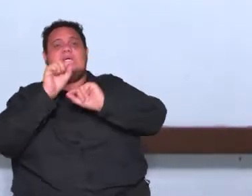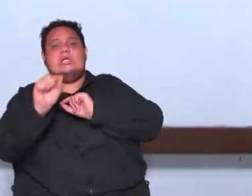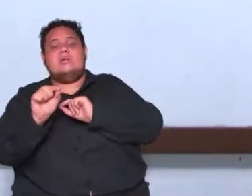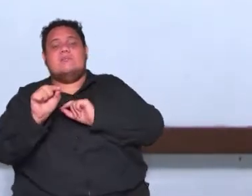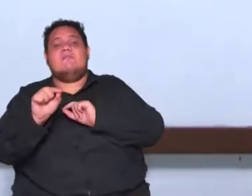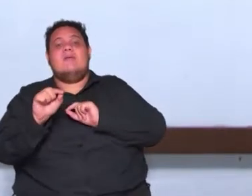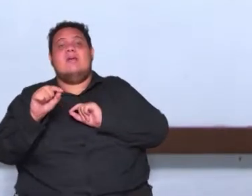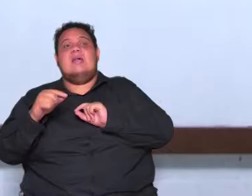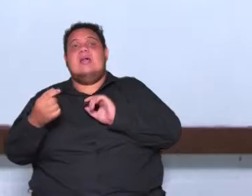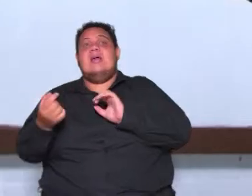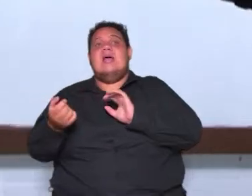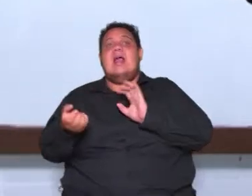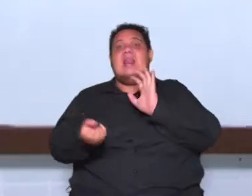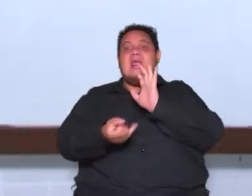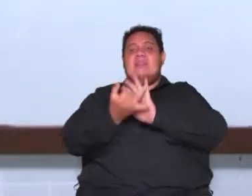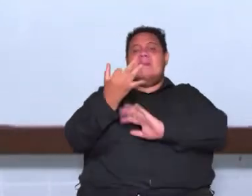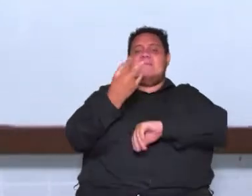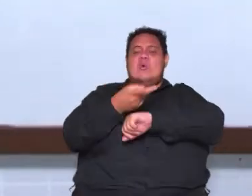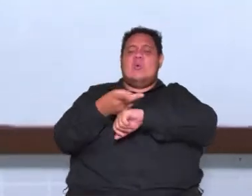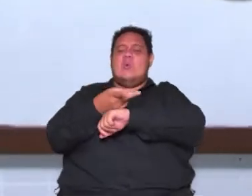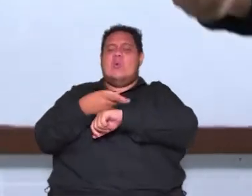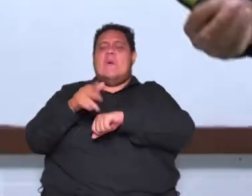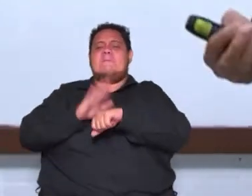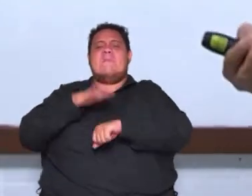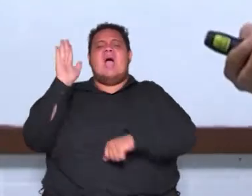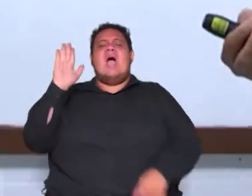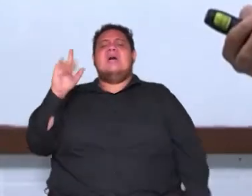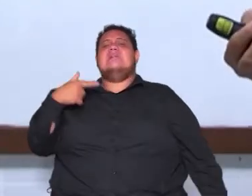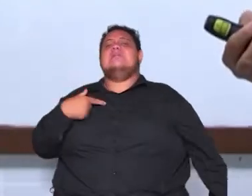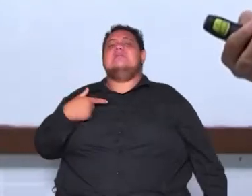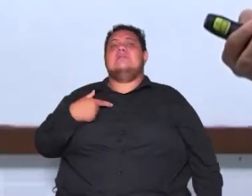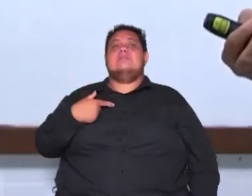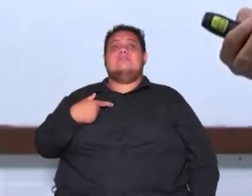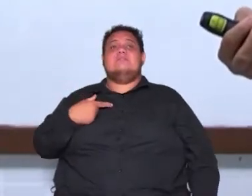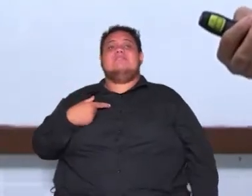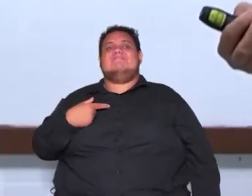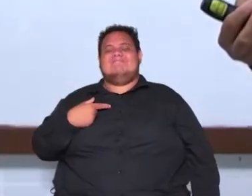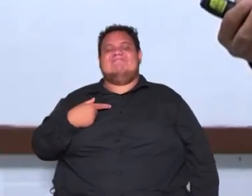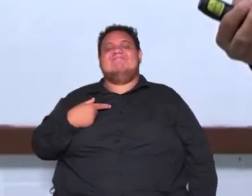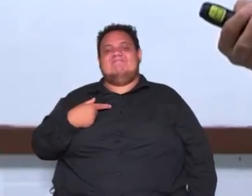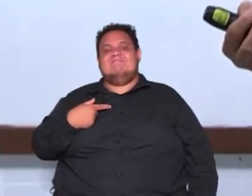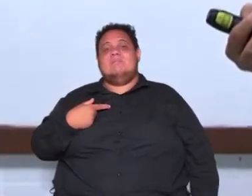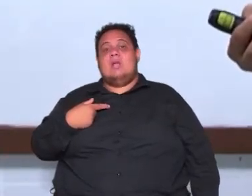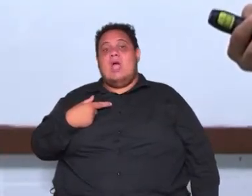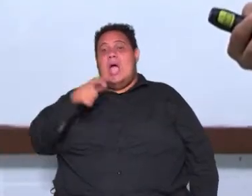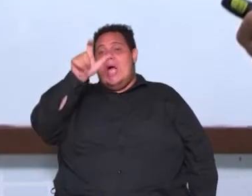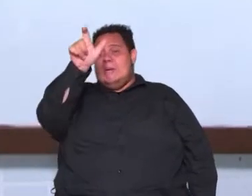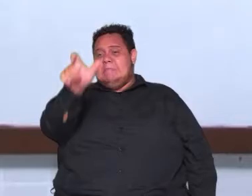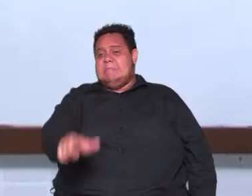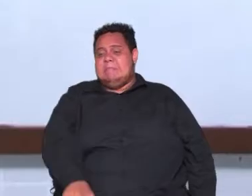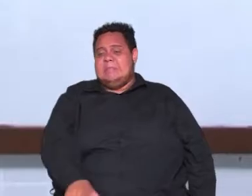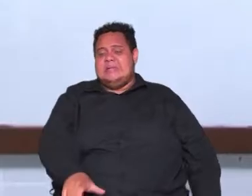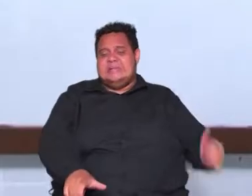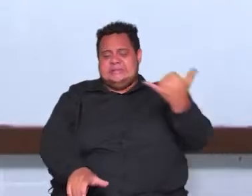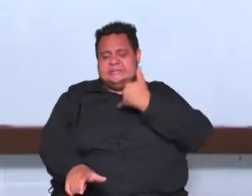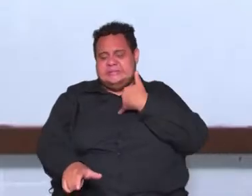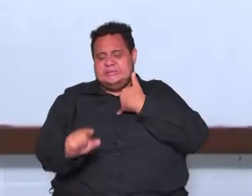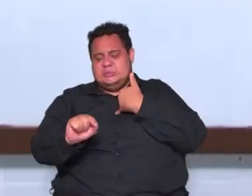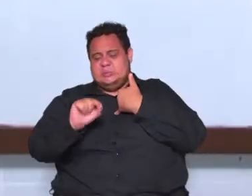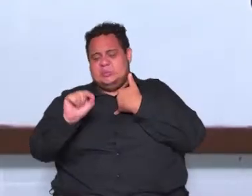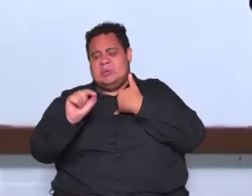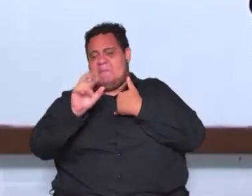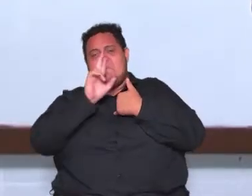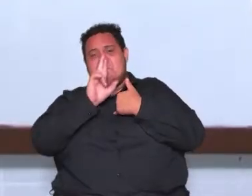descobertas e mais descobertas e mais descobertas alguém disse uma vez aí que não só as